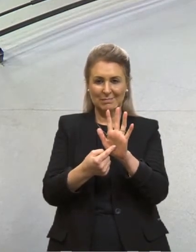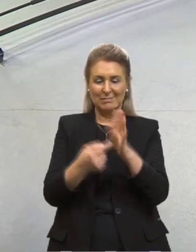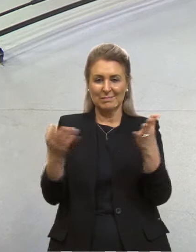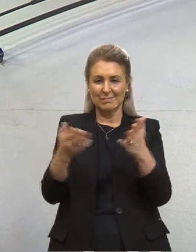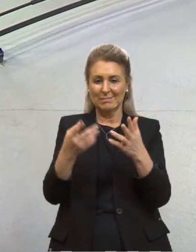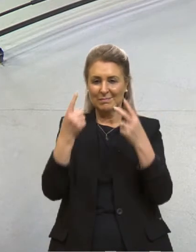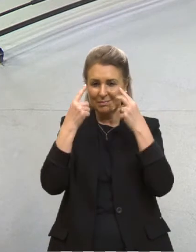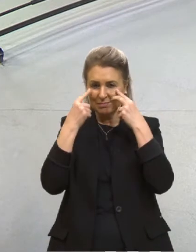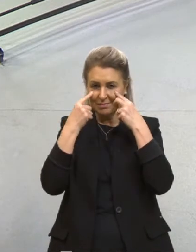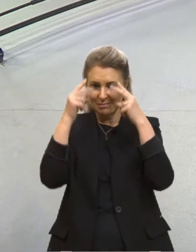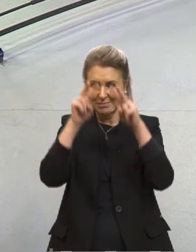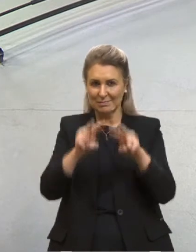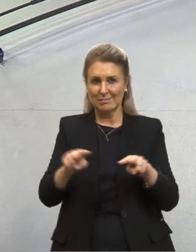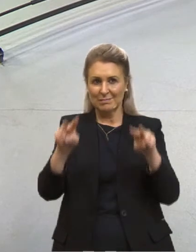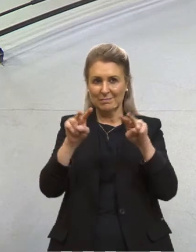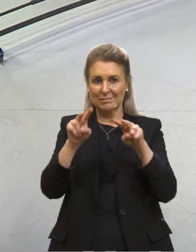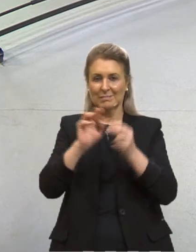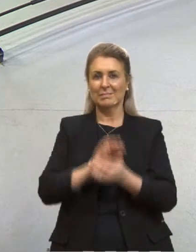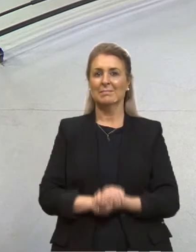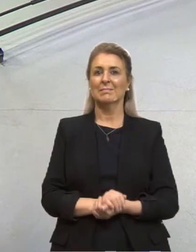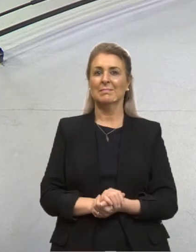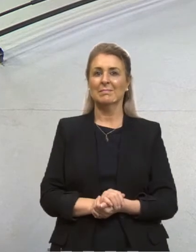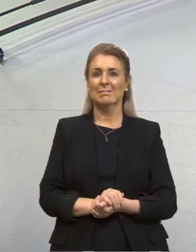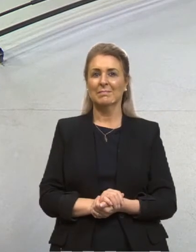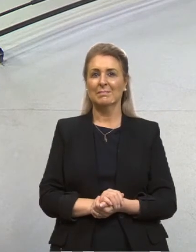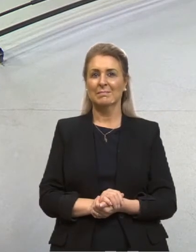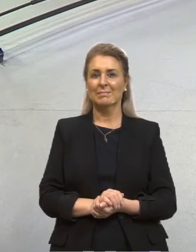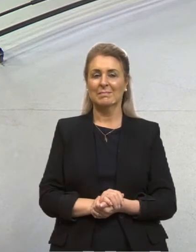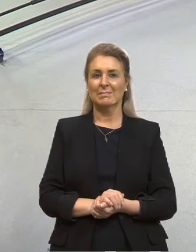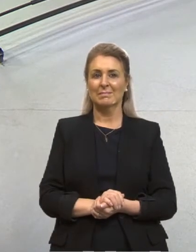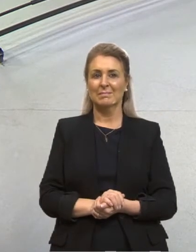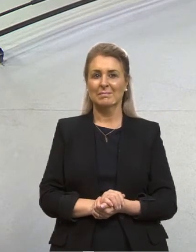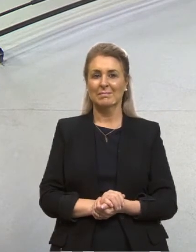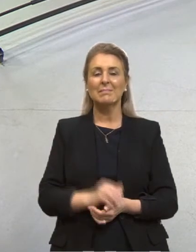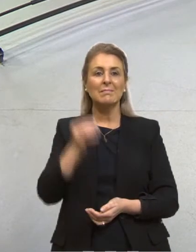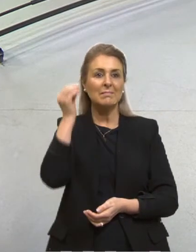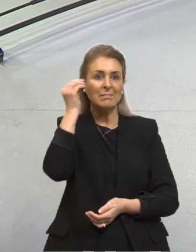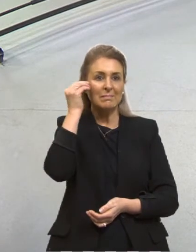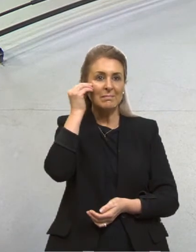visível, certo? Então, vamos lá.